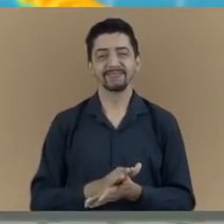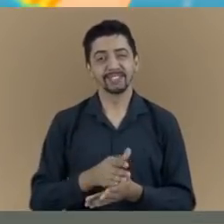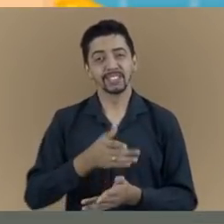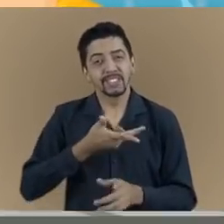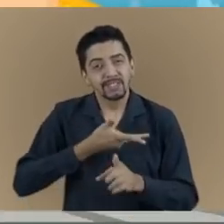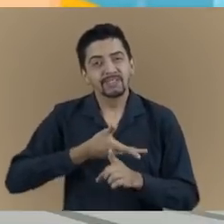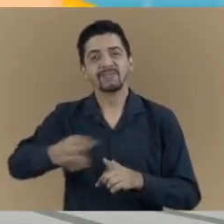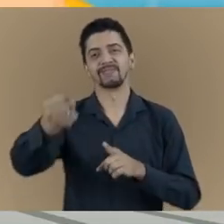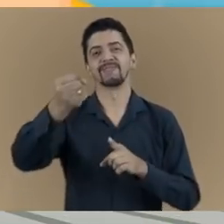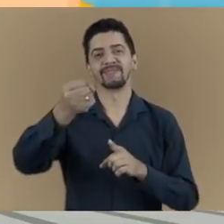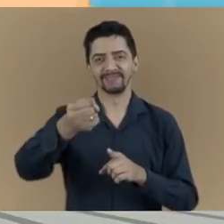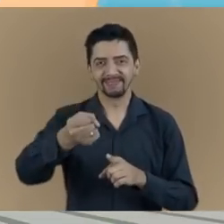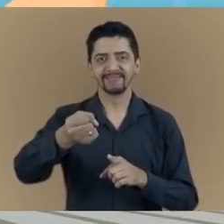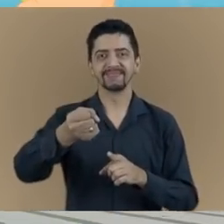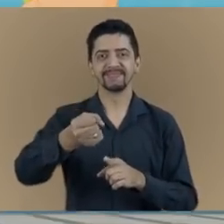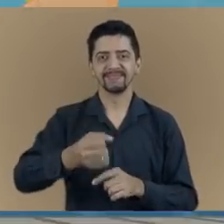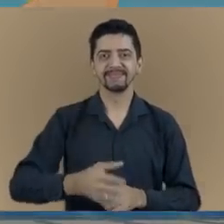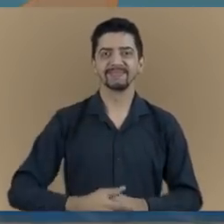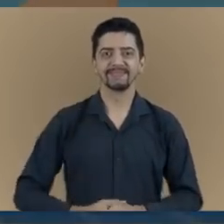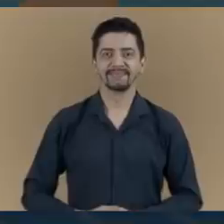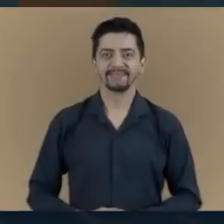E vencê-los.